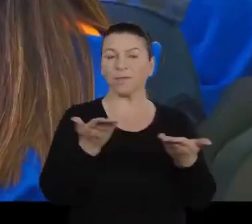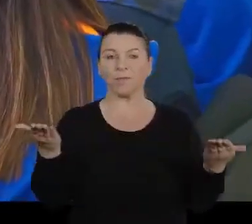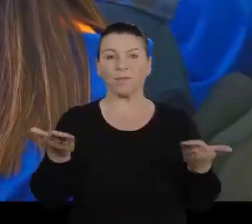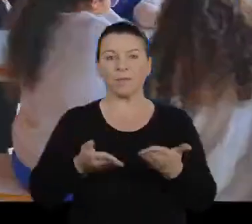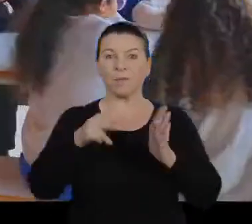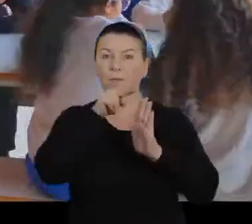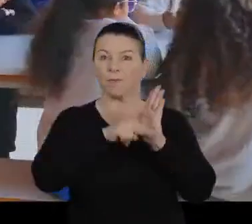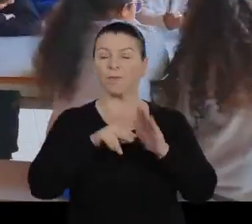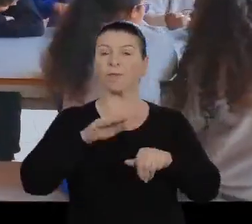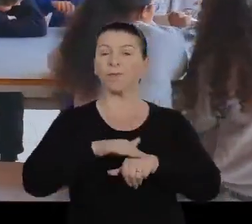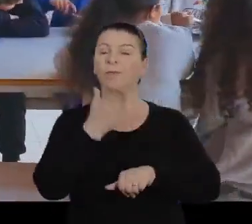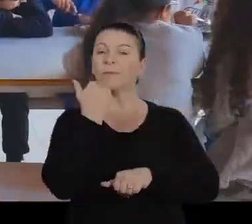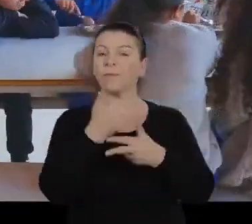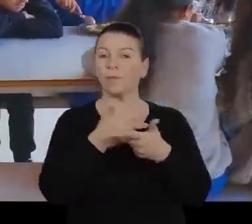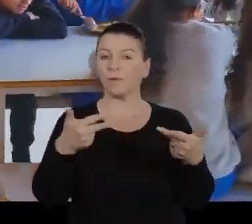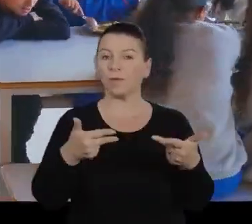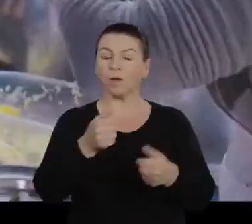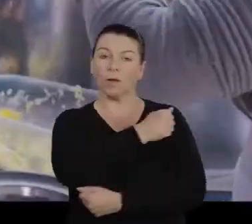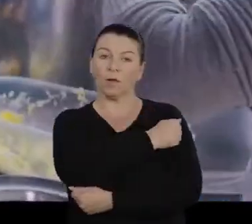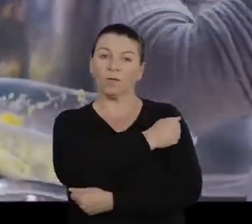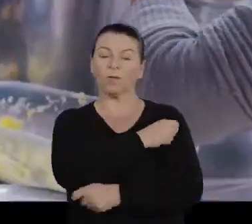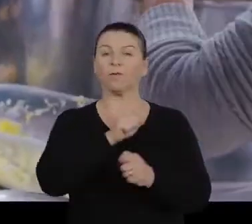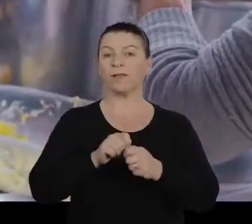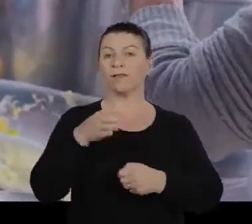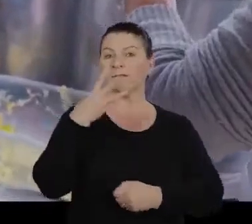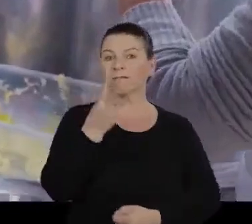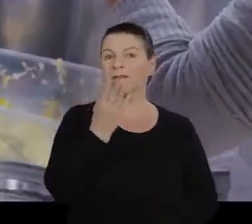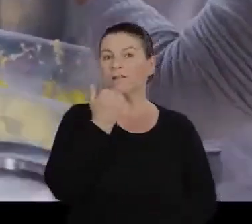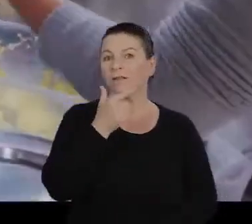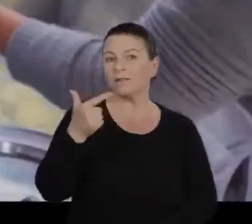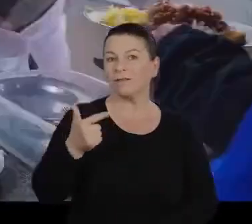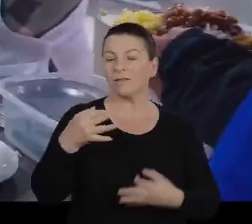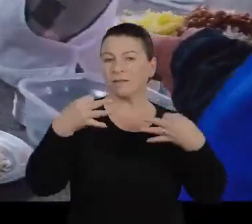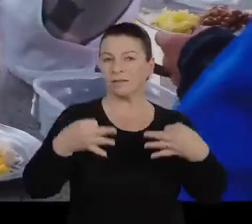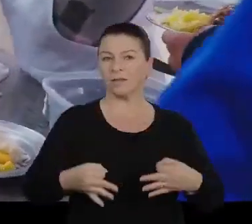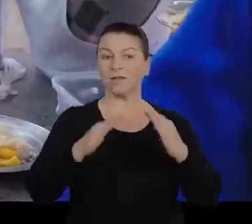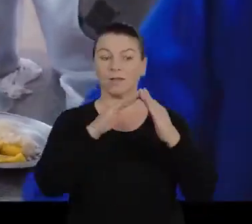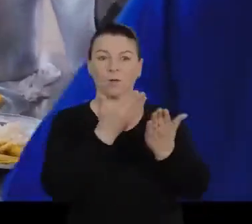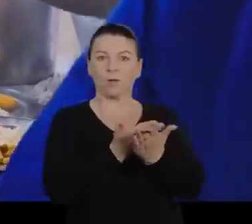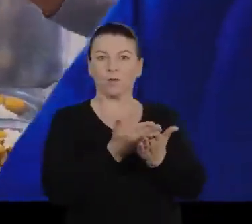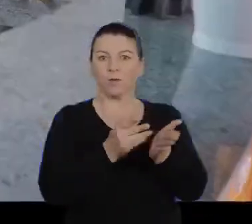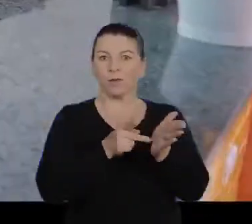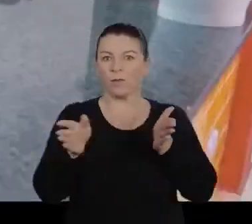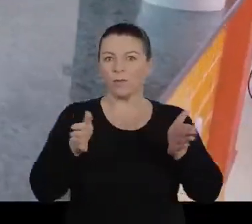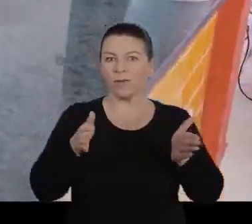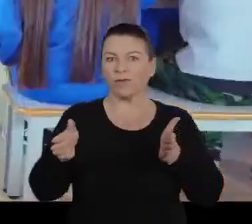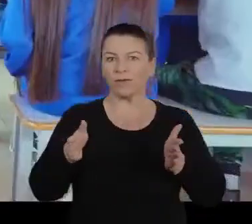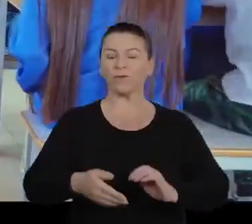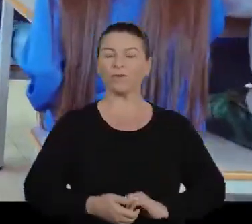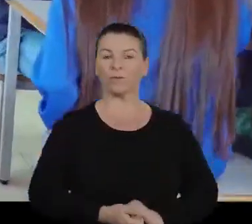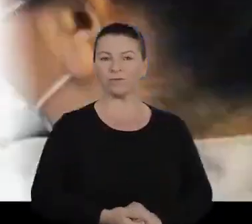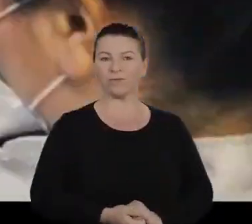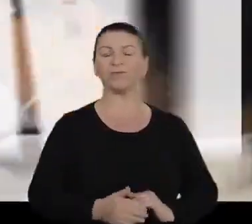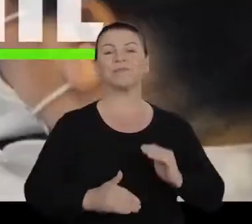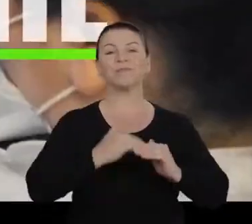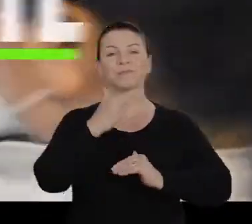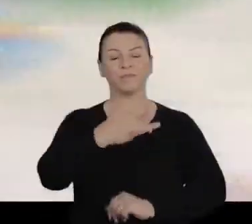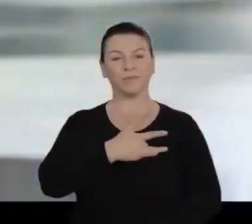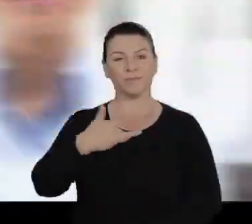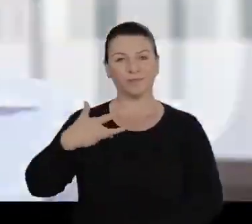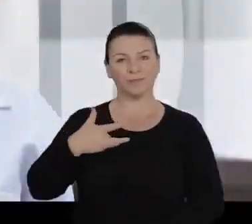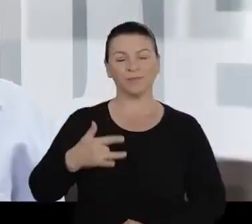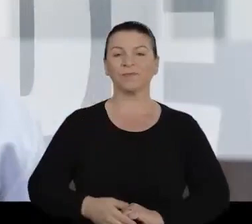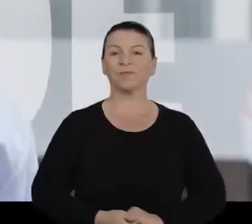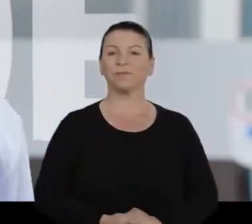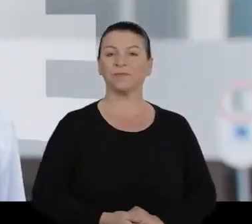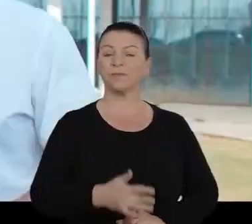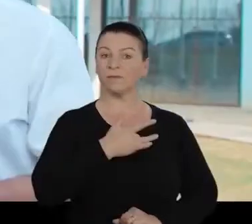E hoje, com o programa Mais Merenda, nossos alunos fazem três refeições completas na escola por período. Pra frente,